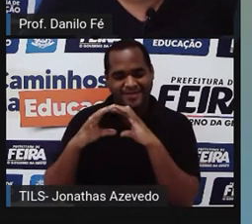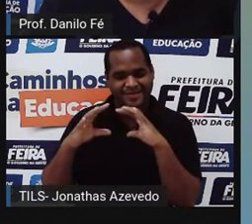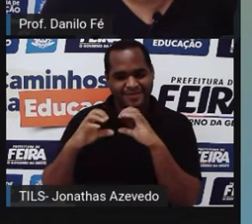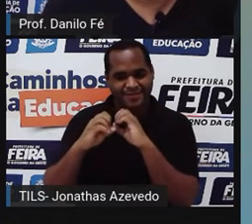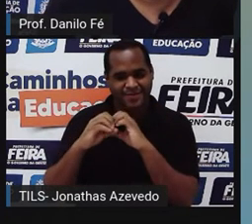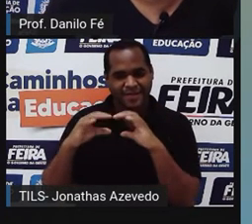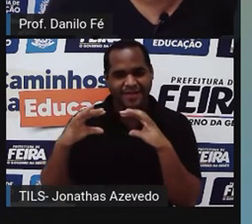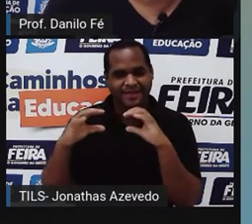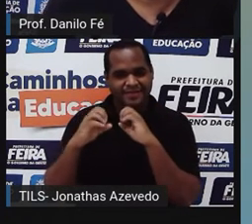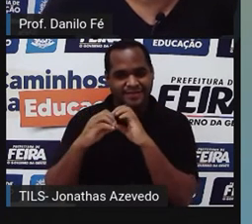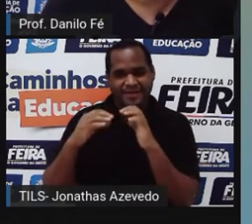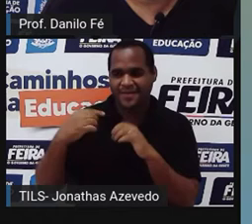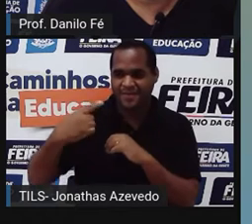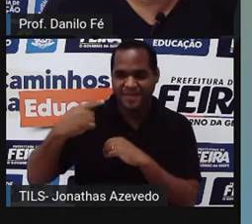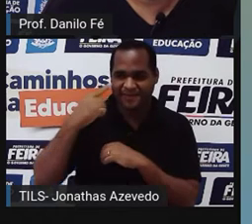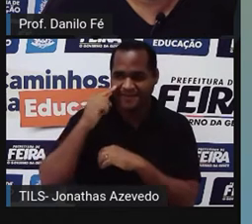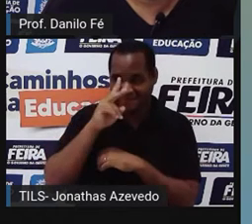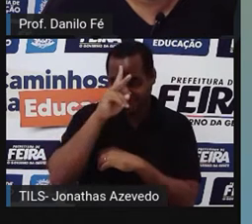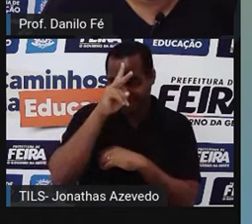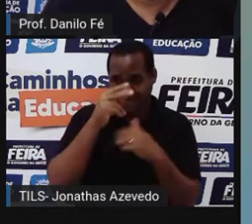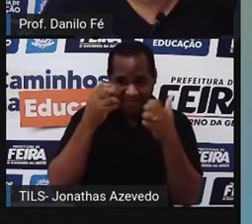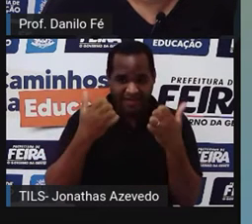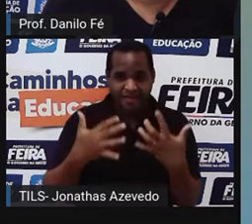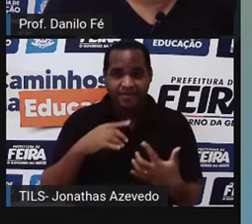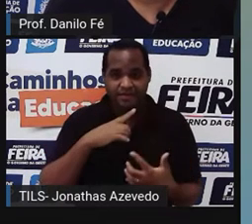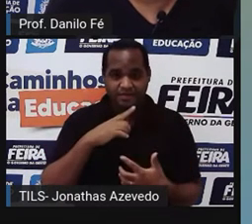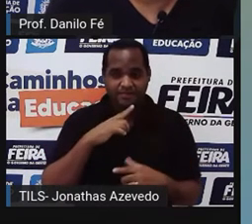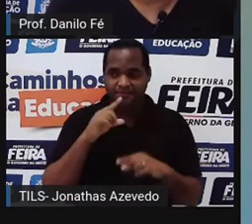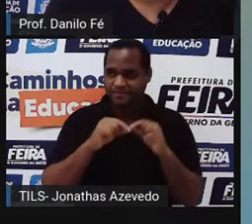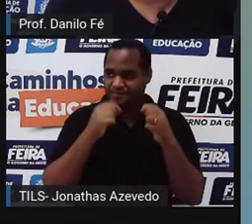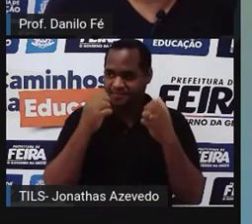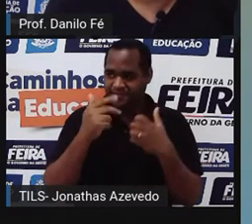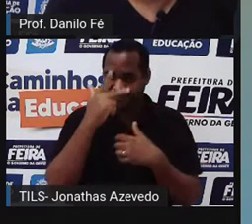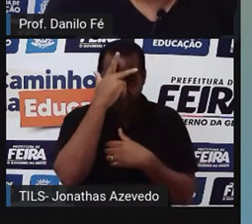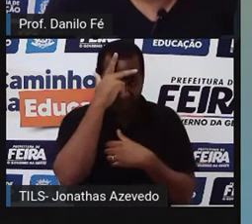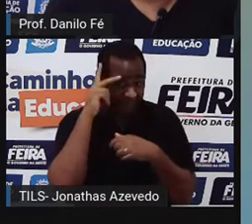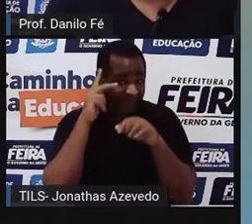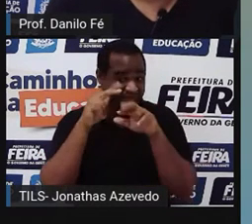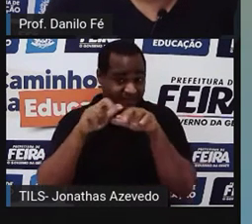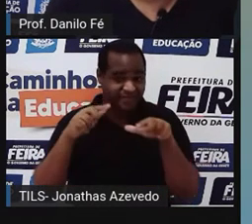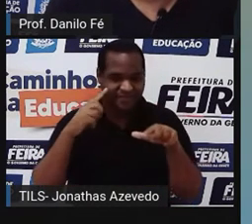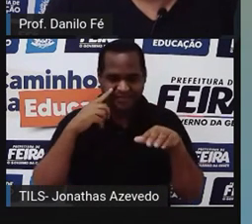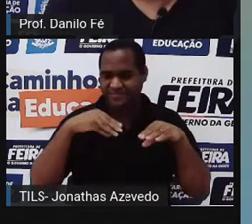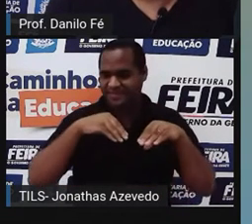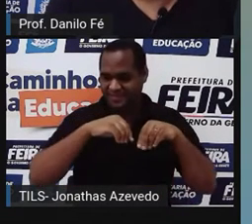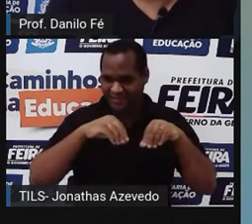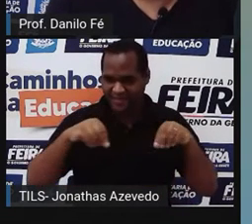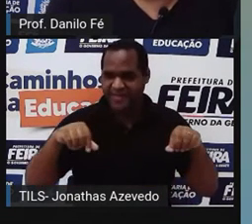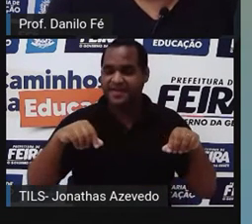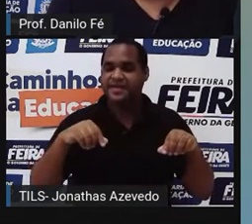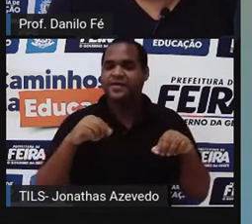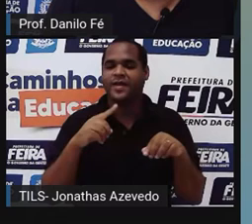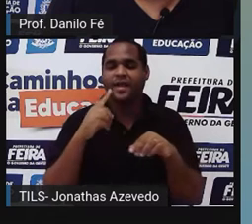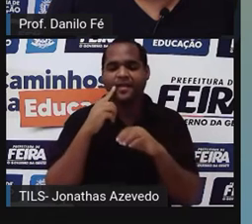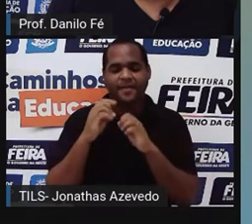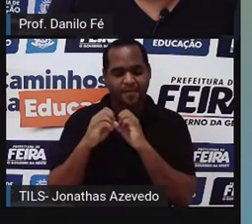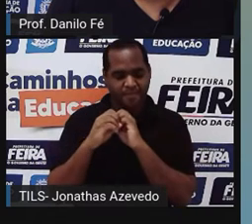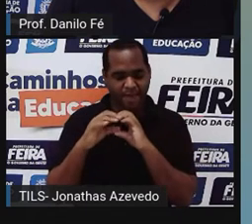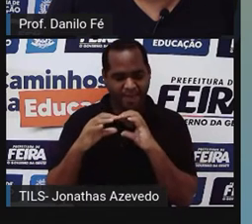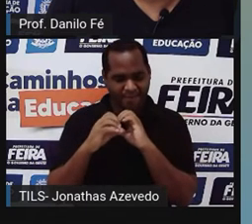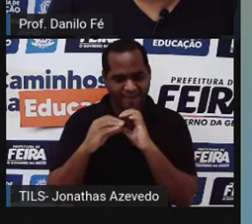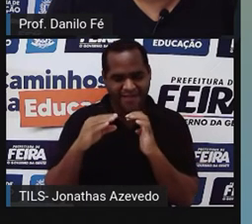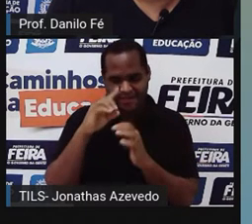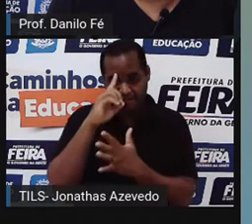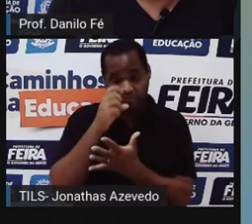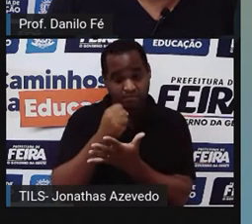chega pela primeira vez na história e diz que cada pessoa na terra deveria tomar suas decisões,